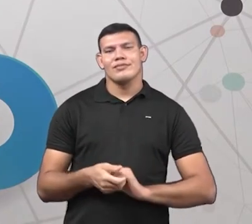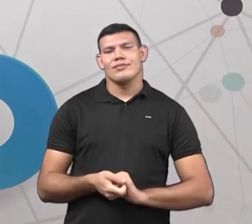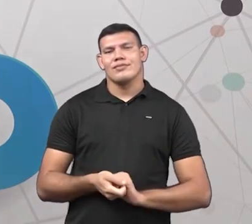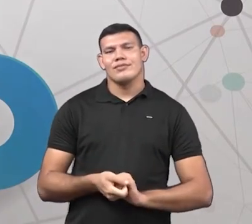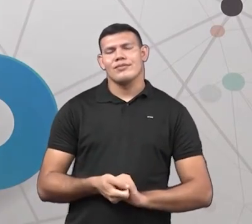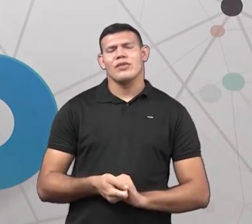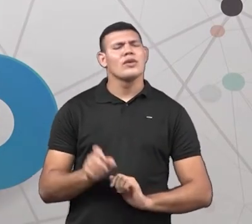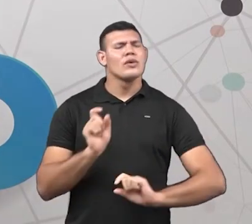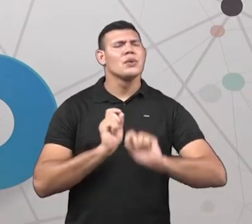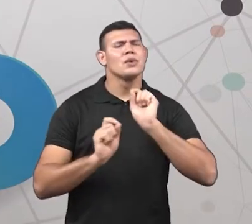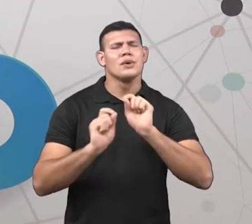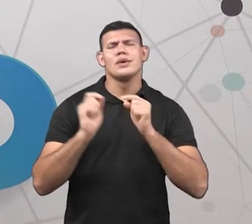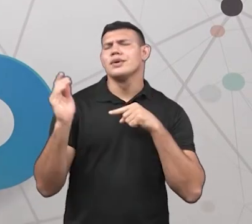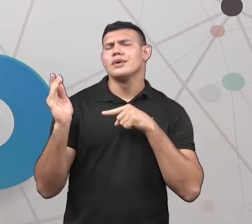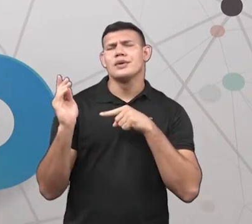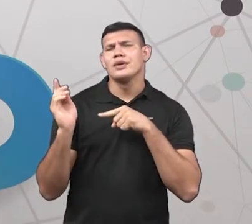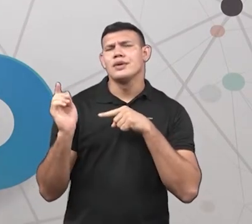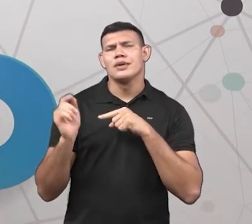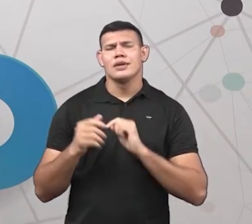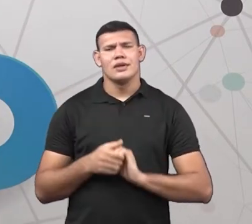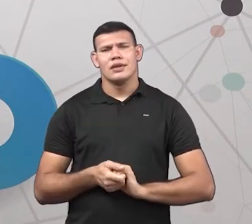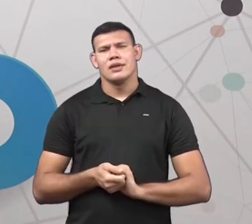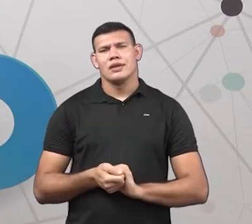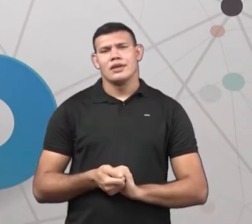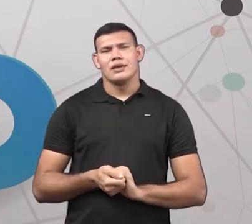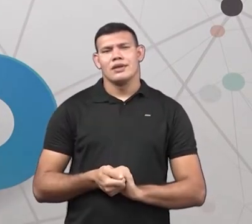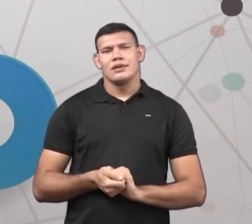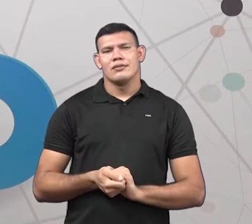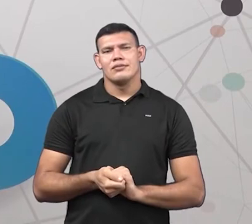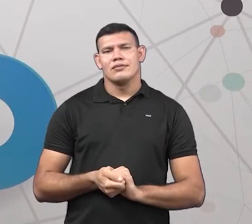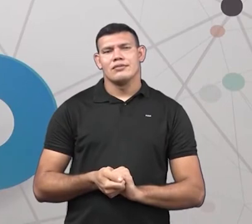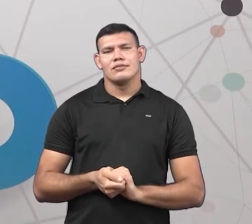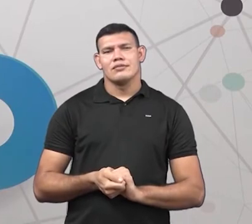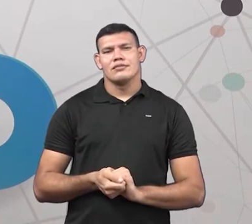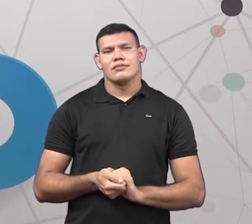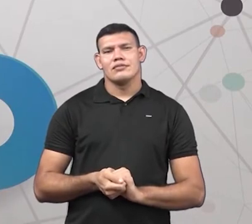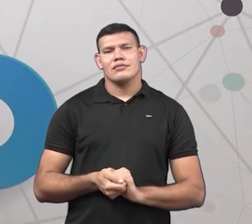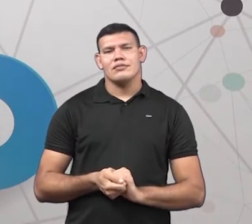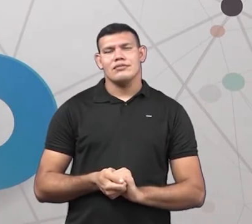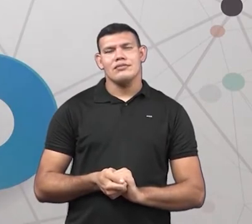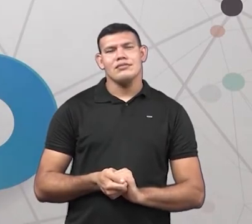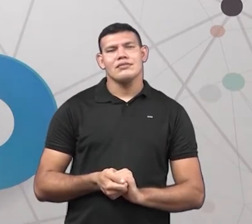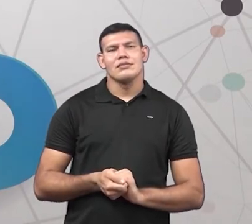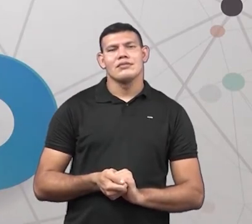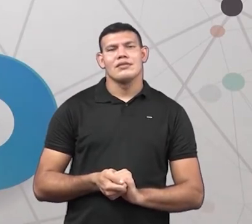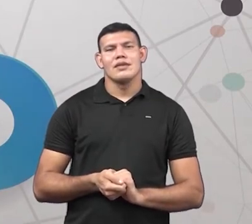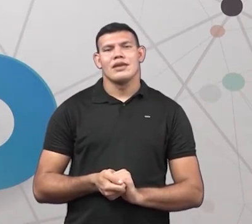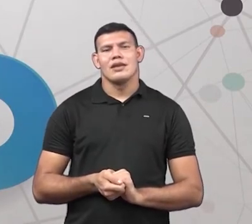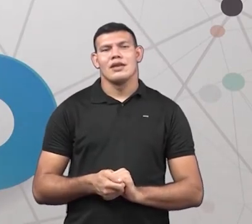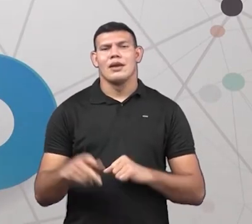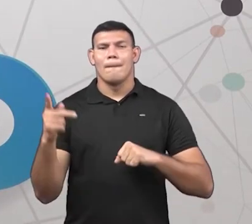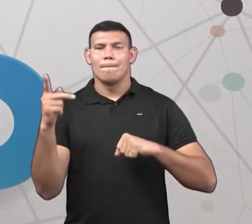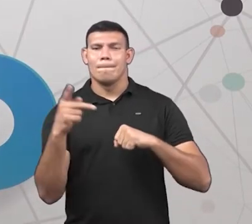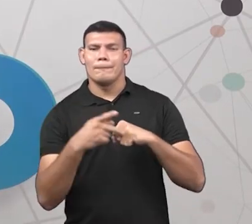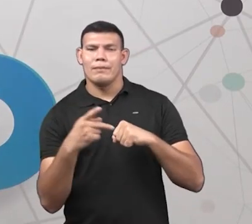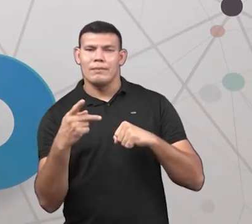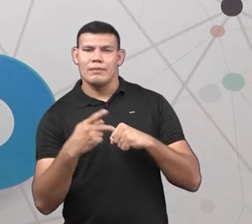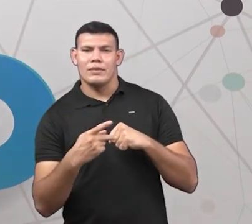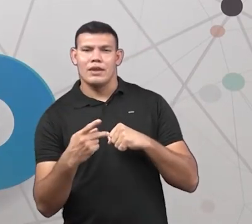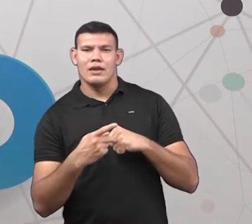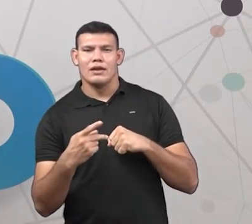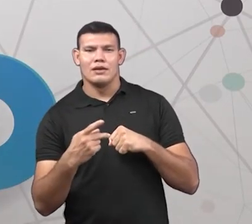Isso aqui é o quê? É bem pedadinho. É feito de... Isso mesmo. Feito de pedra.